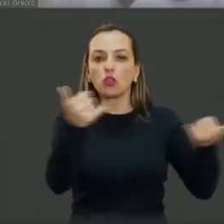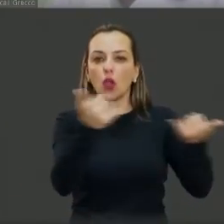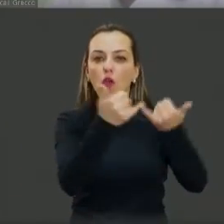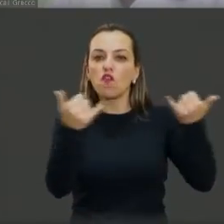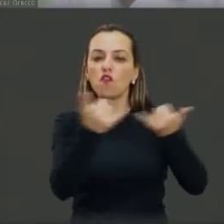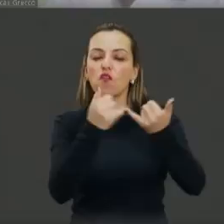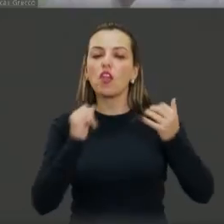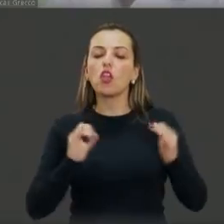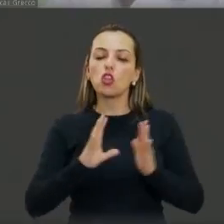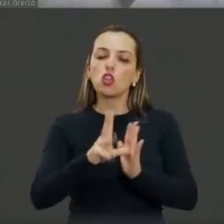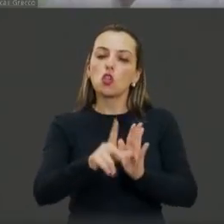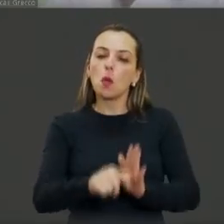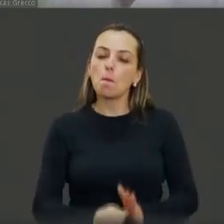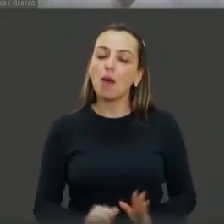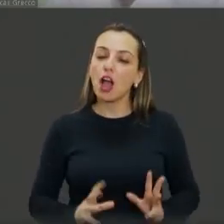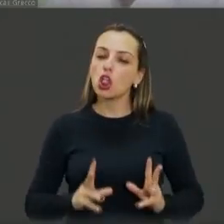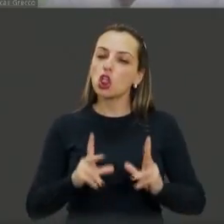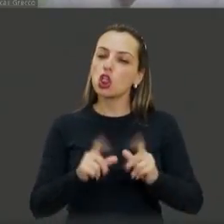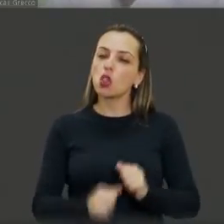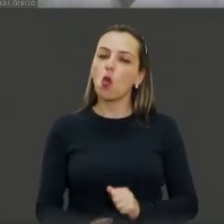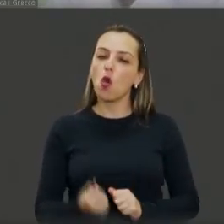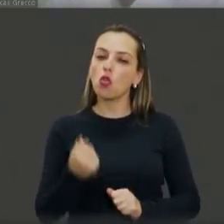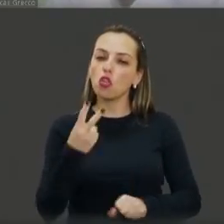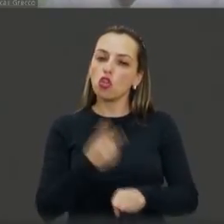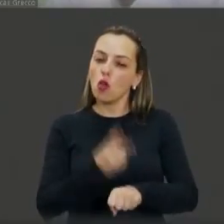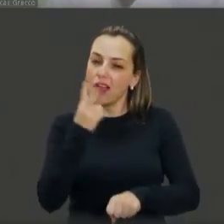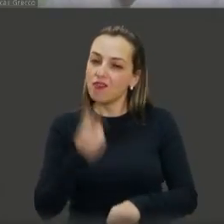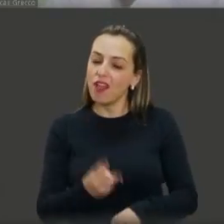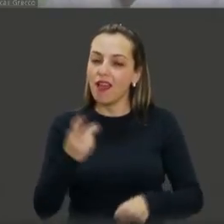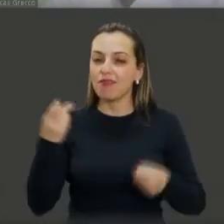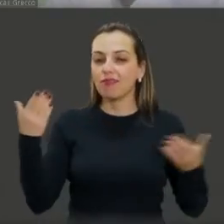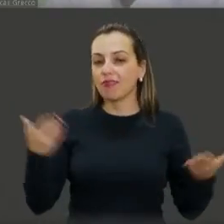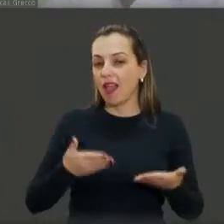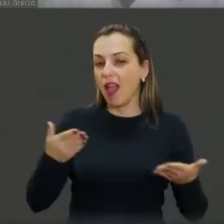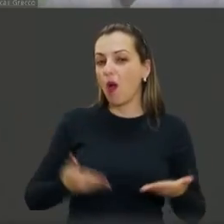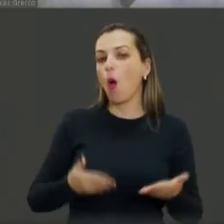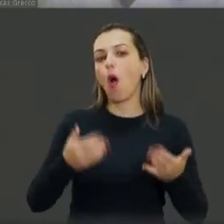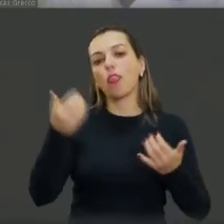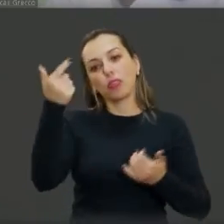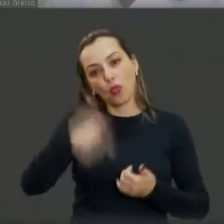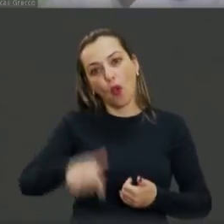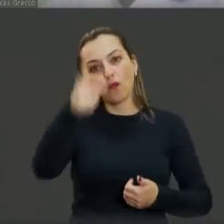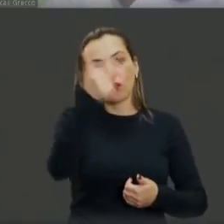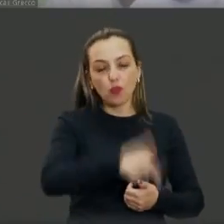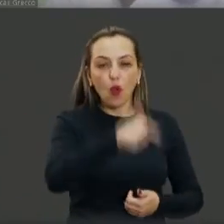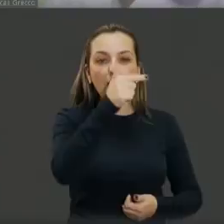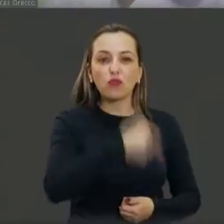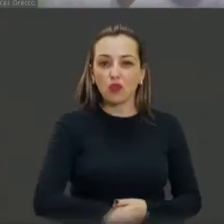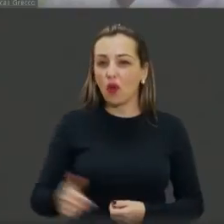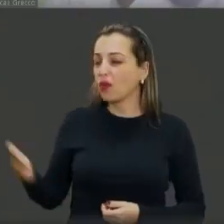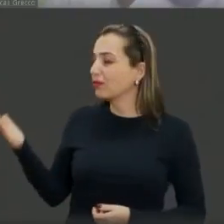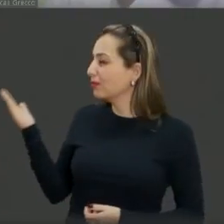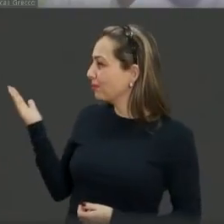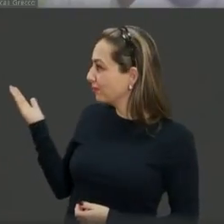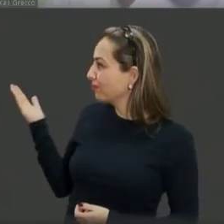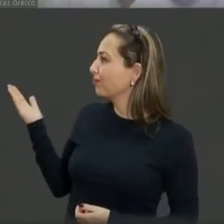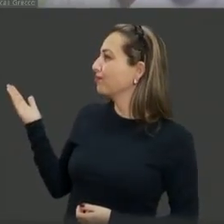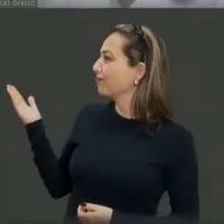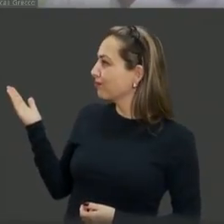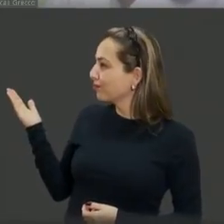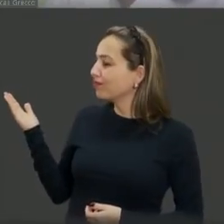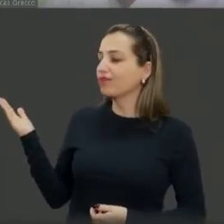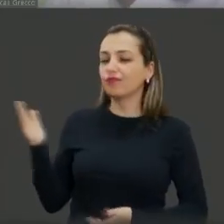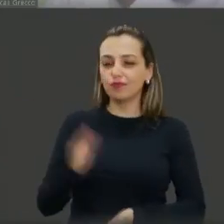vezes, foram 6 mil reais investidos aí e continuam furtando. Pularam o muro, puxaram na caixinha.